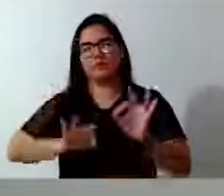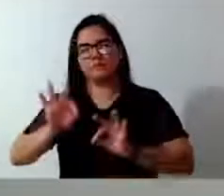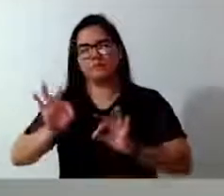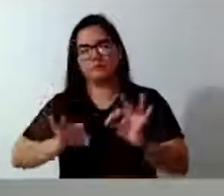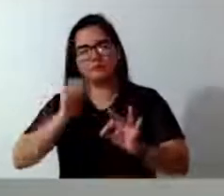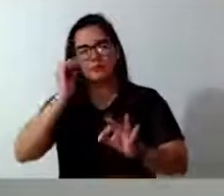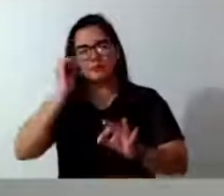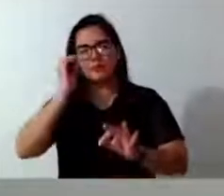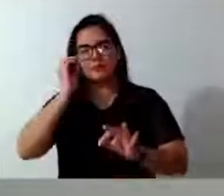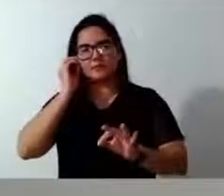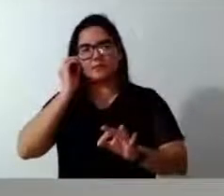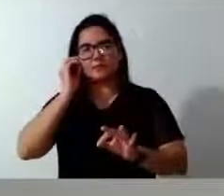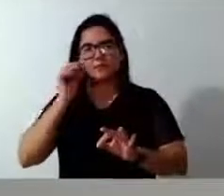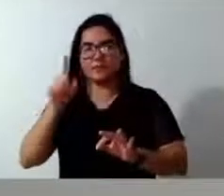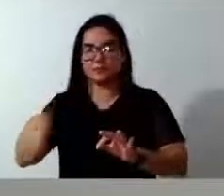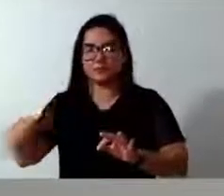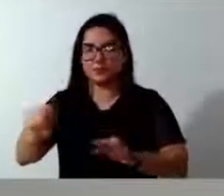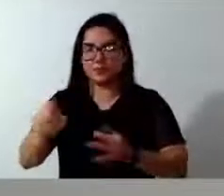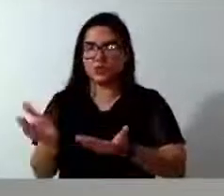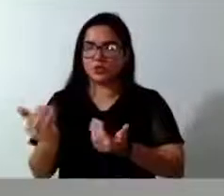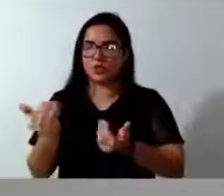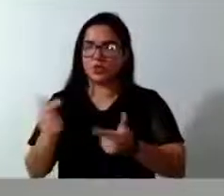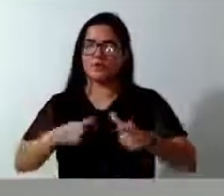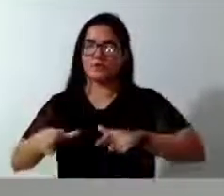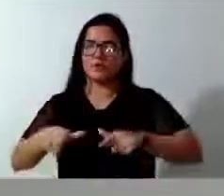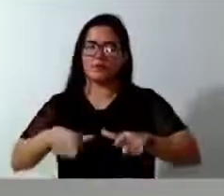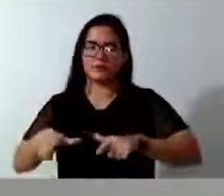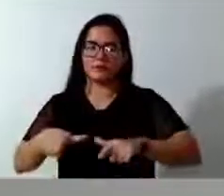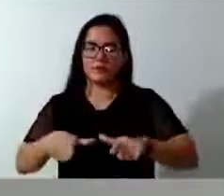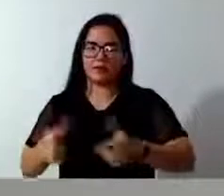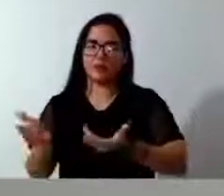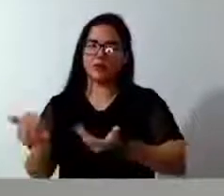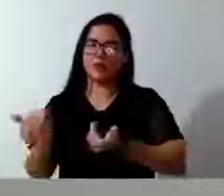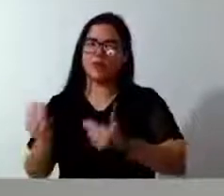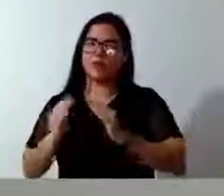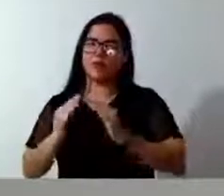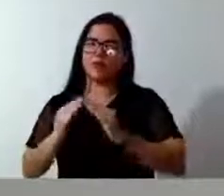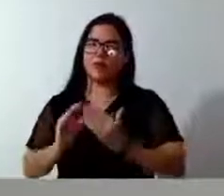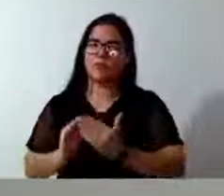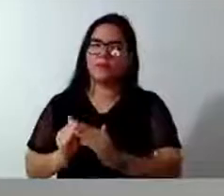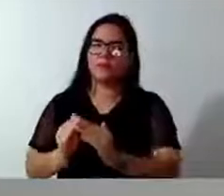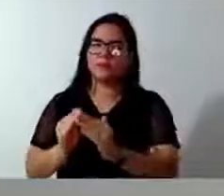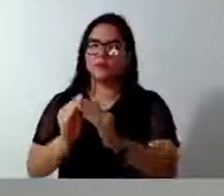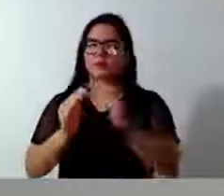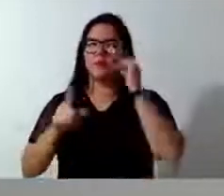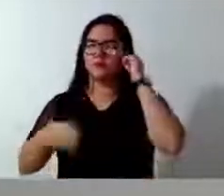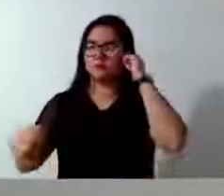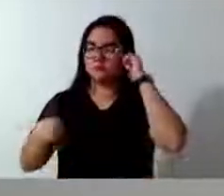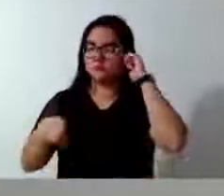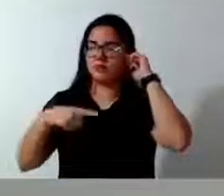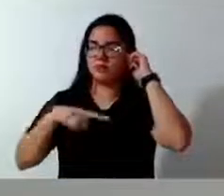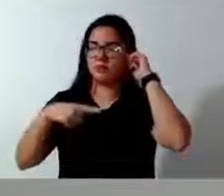São jovens trabalhadores, jovens de periferia, jovens que têm um sonho.